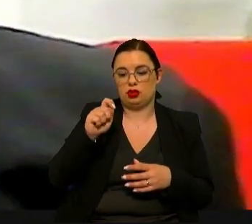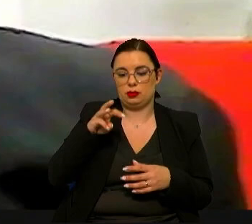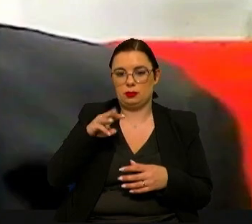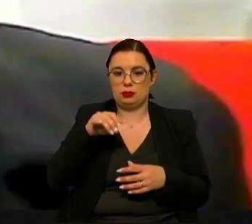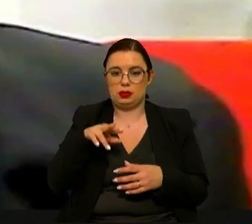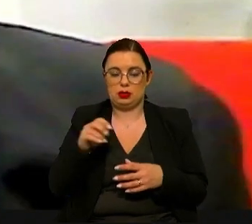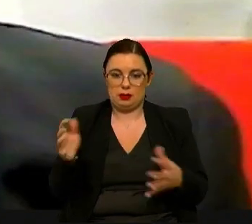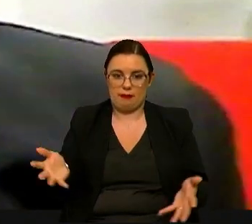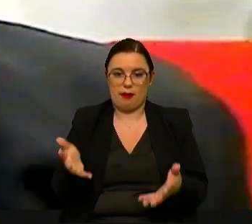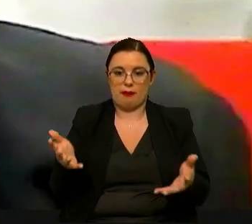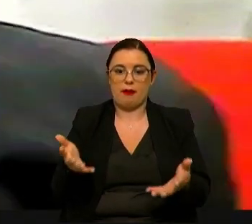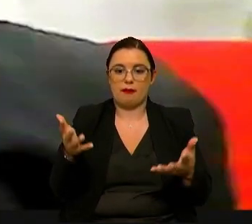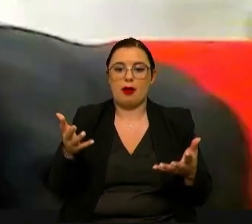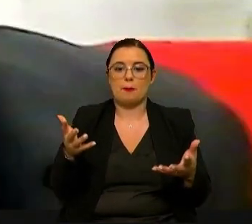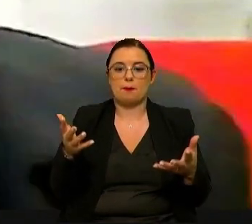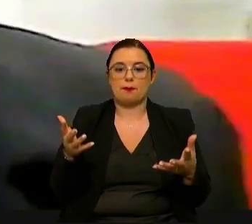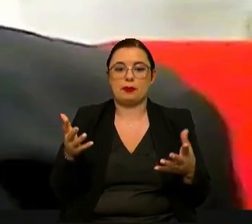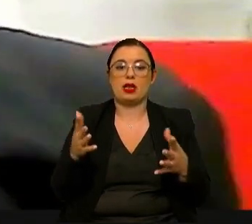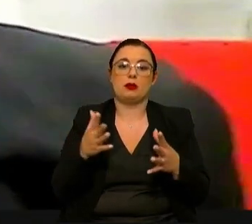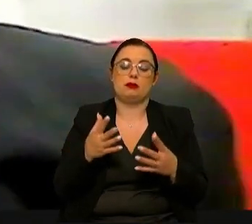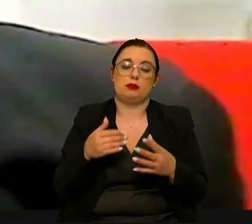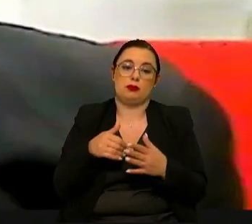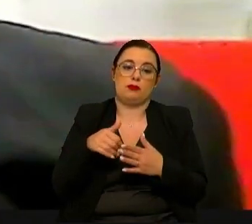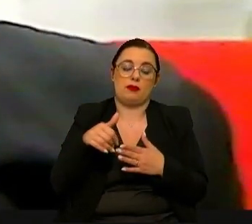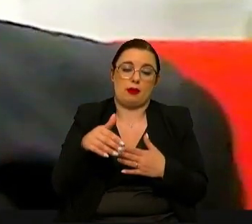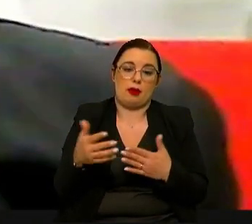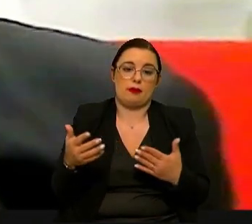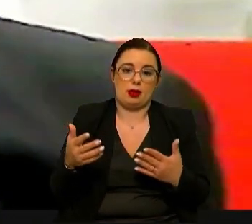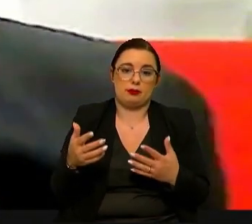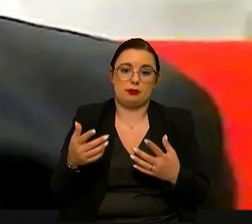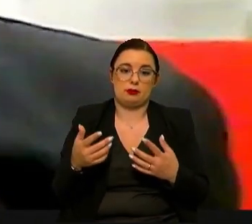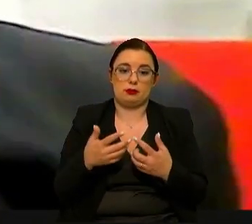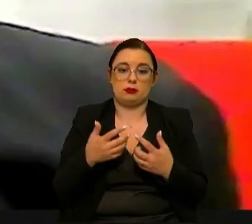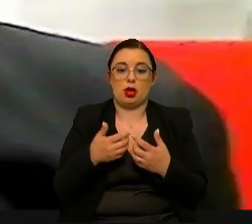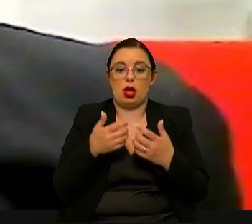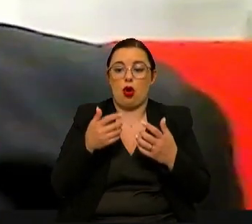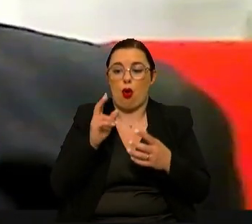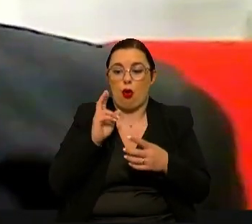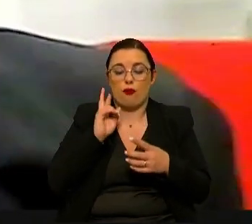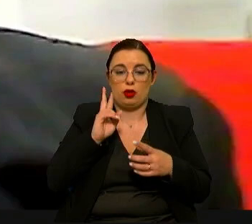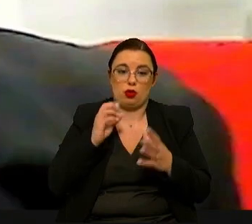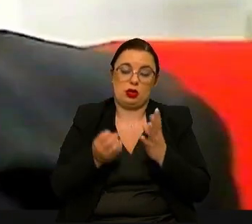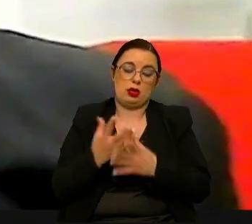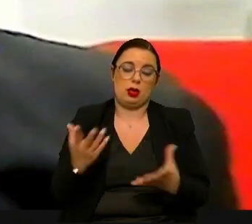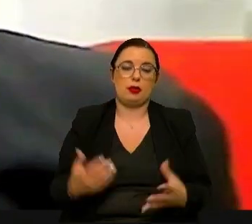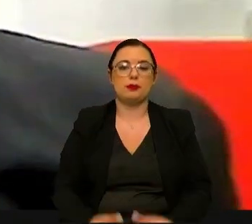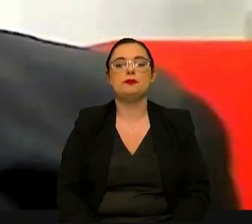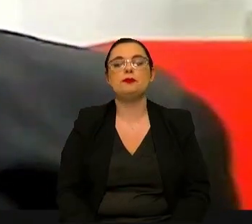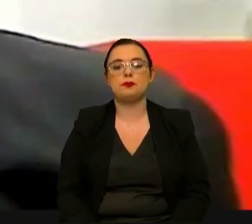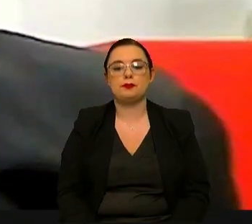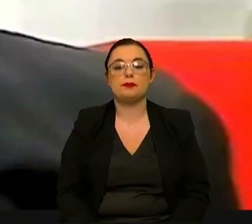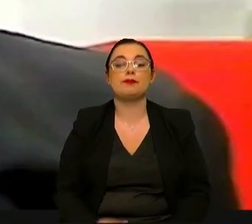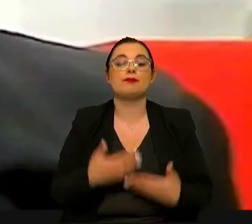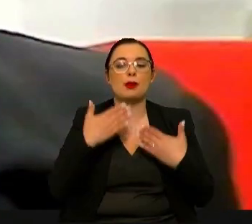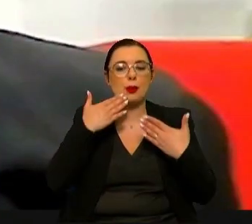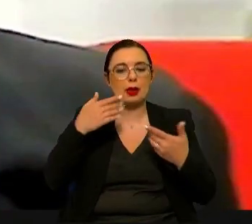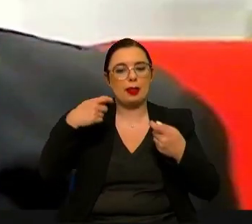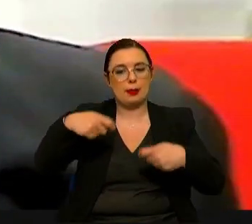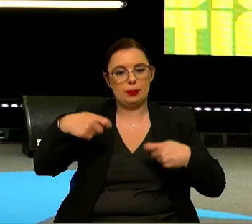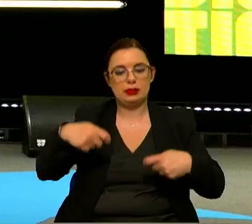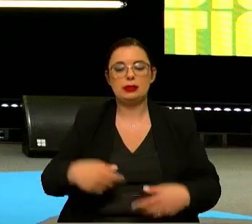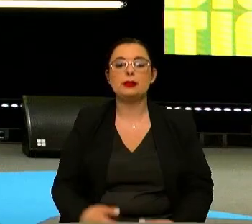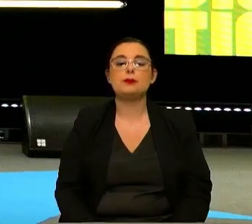impulso grande, numa das grandes tendências, também a todo o valor aqui criado. Muito obrigado, Sr. Presidente, Paulo.